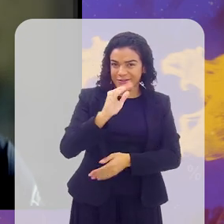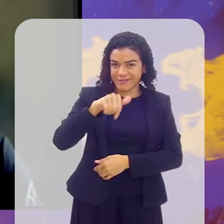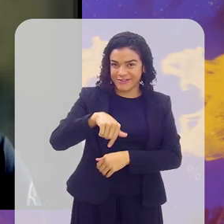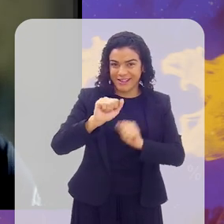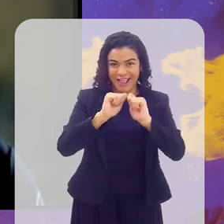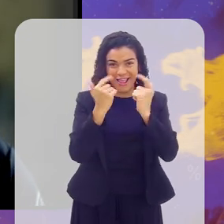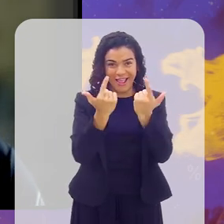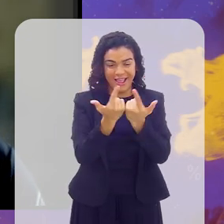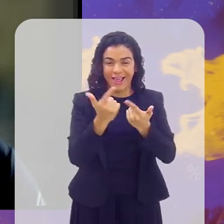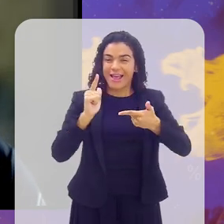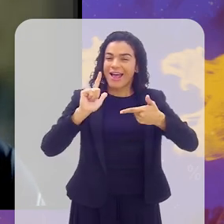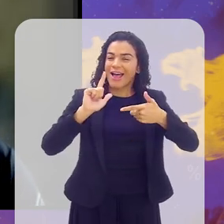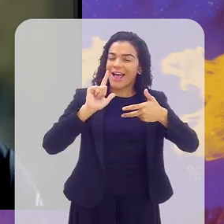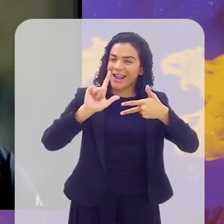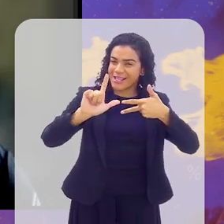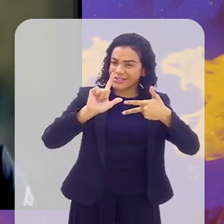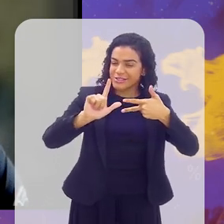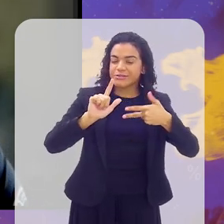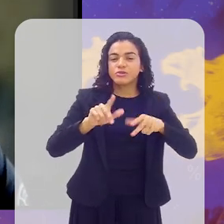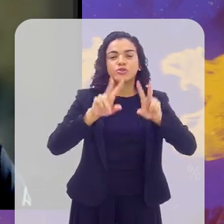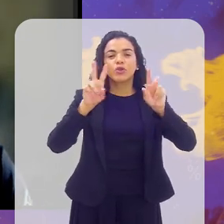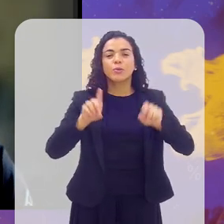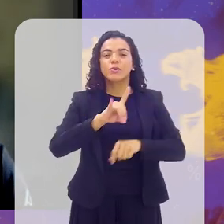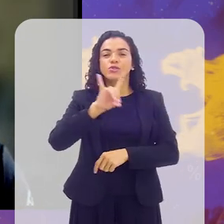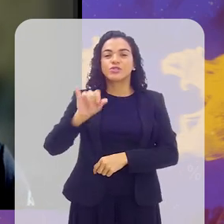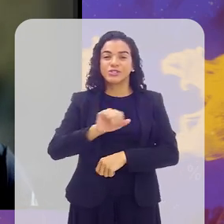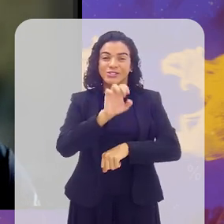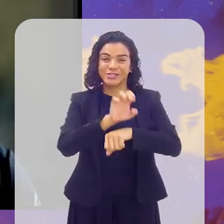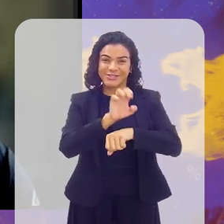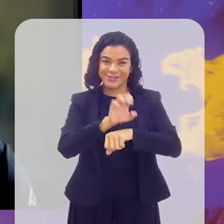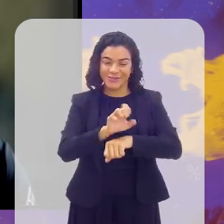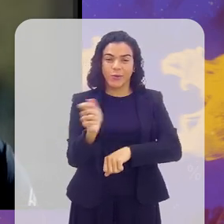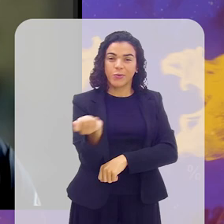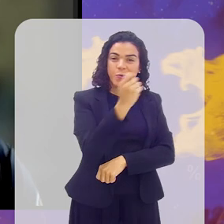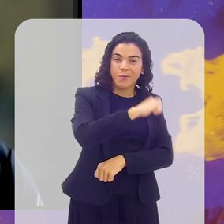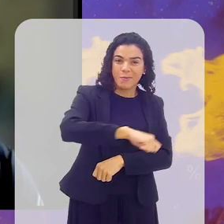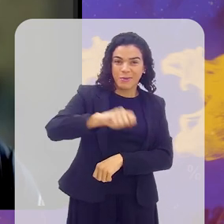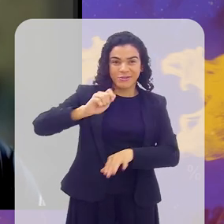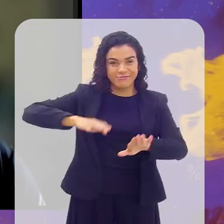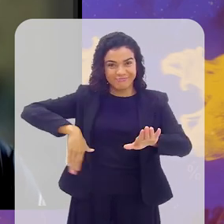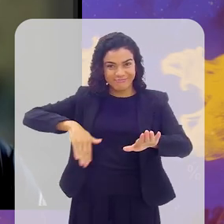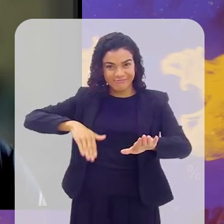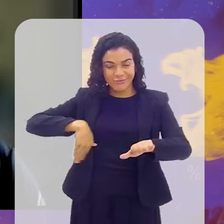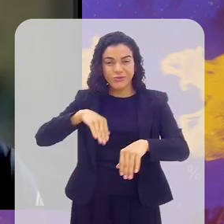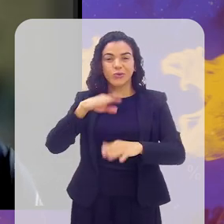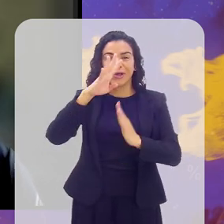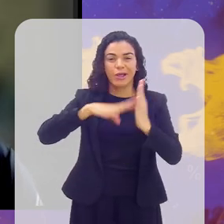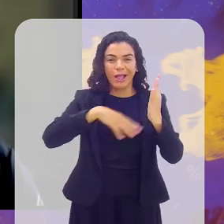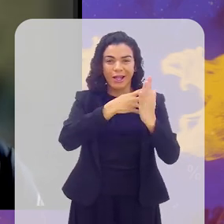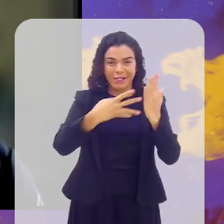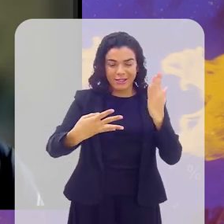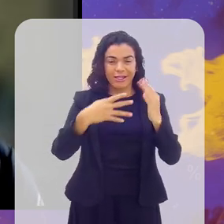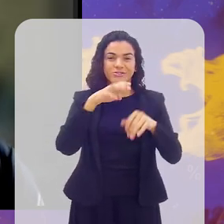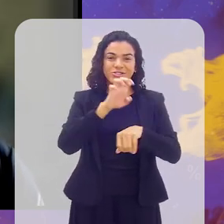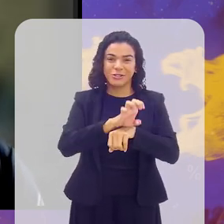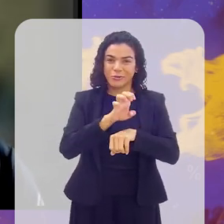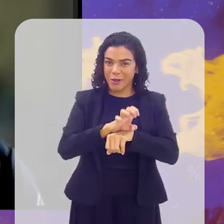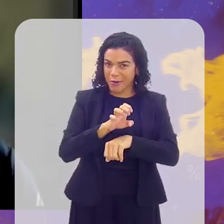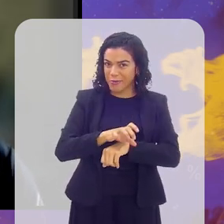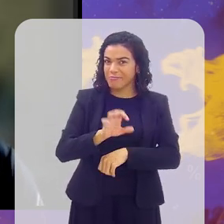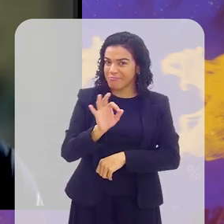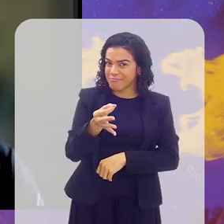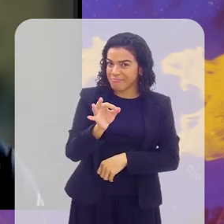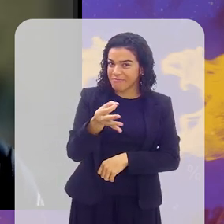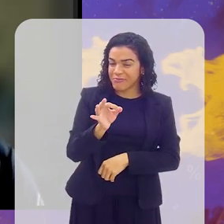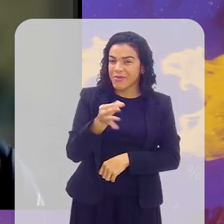Alerje, né? Que instituiu o dia estadual de Beach Tênis no calendário aqui do estado do Rio de Janeiro. E vamos relembrar